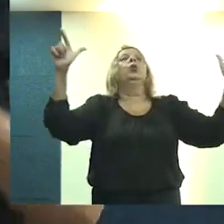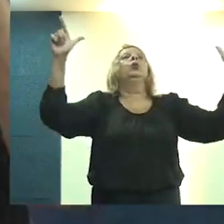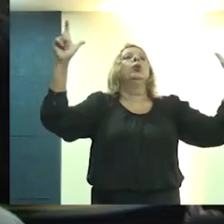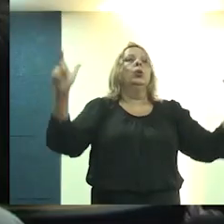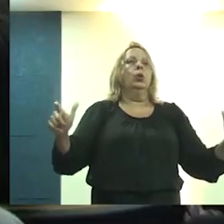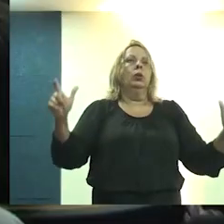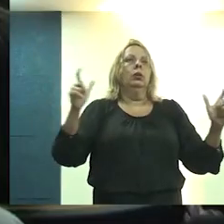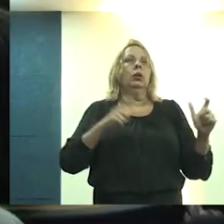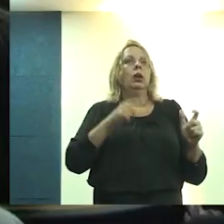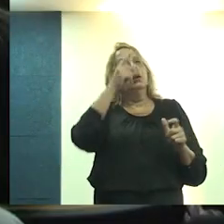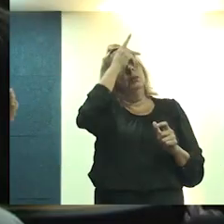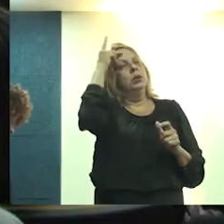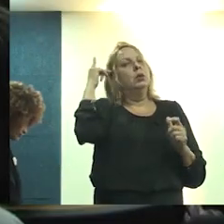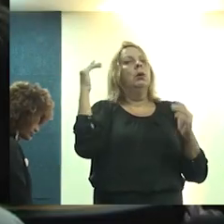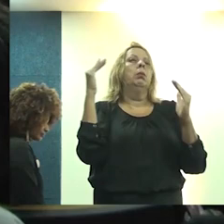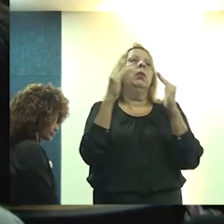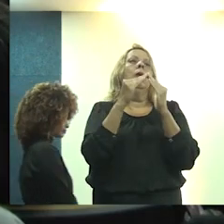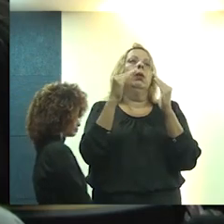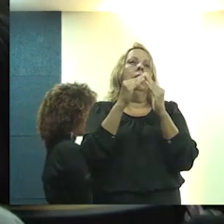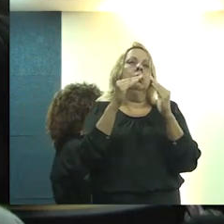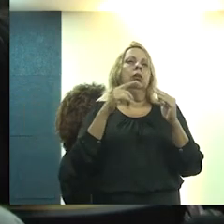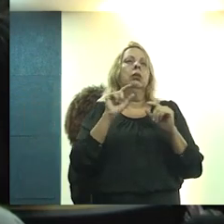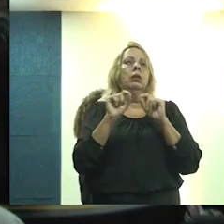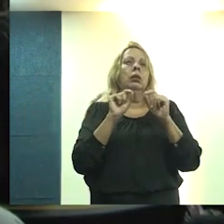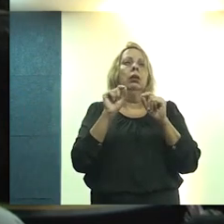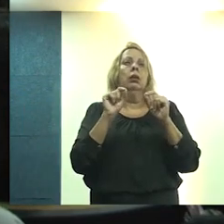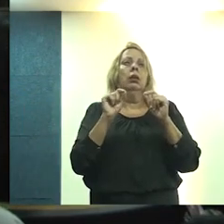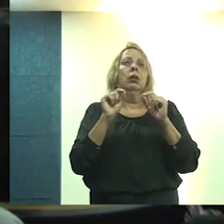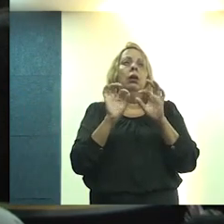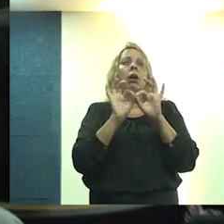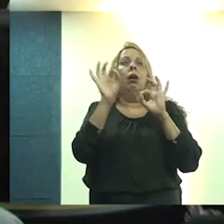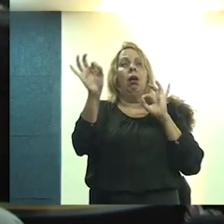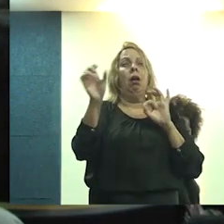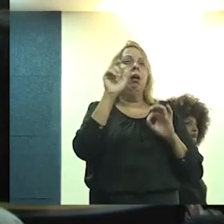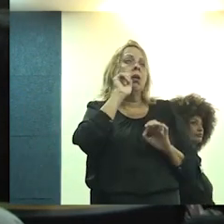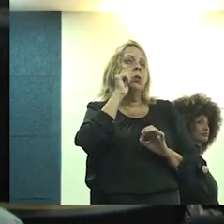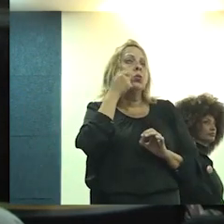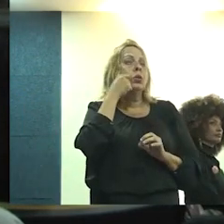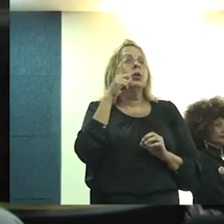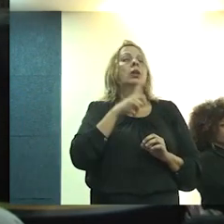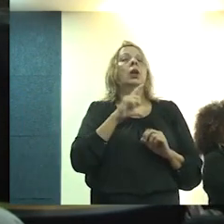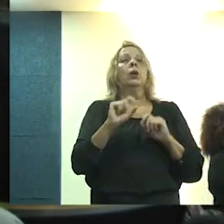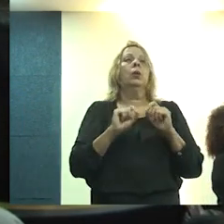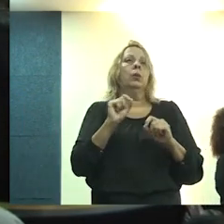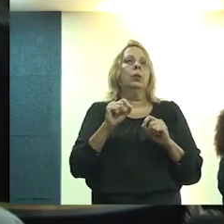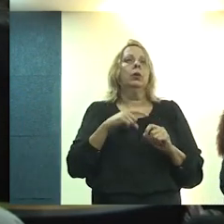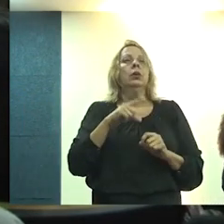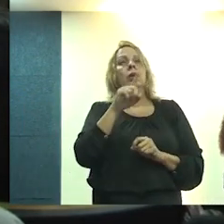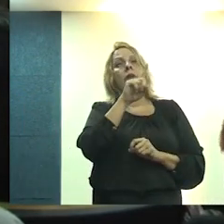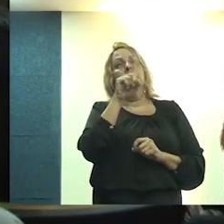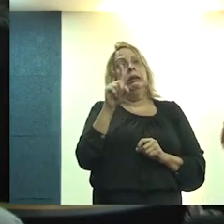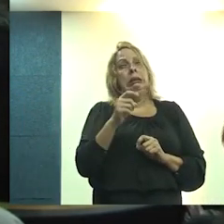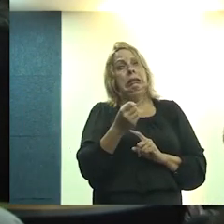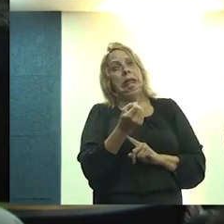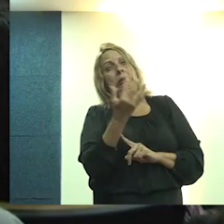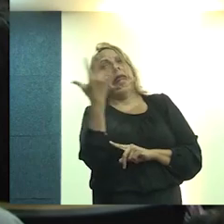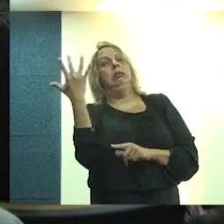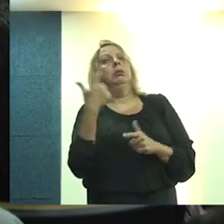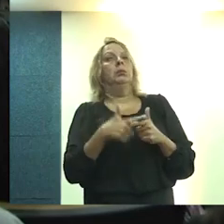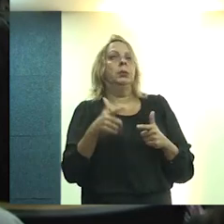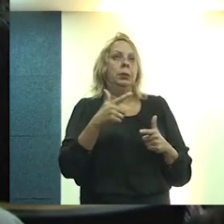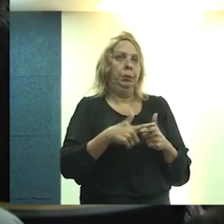longe, jogando os moradores, a periferia longe. já que é Aracaju, a gente já tem zilhões de